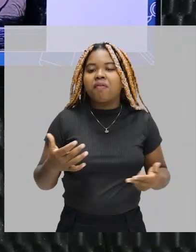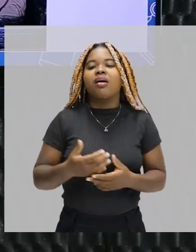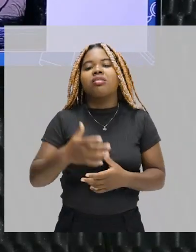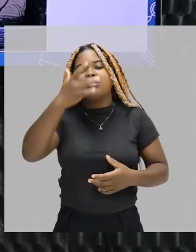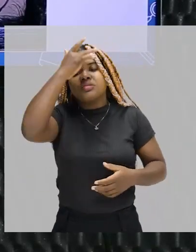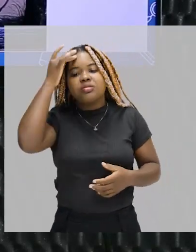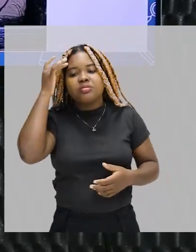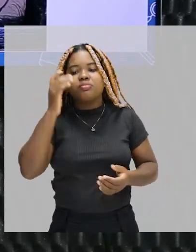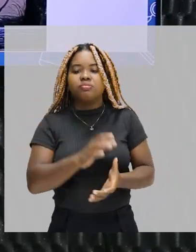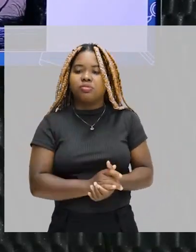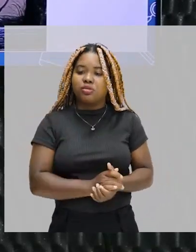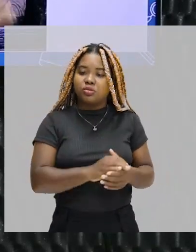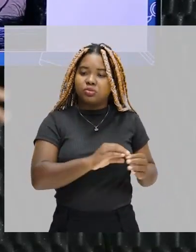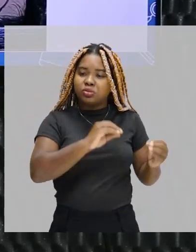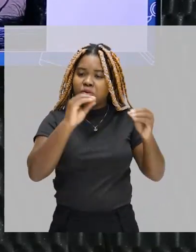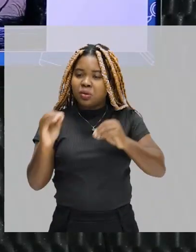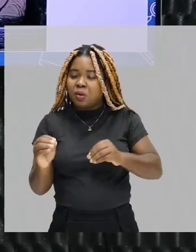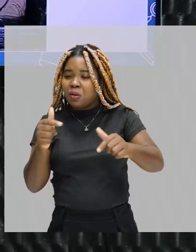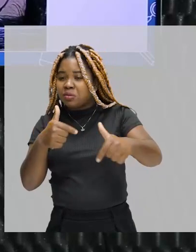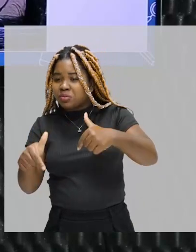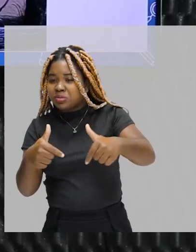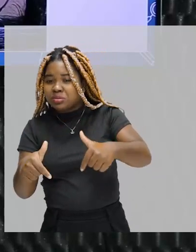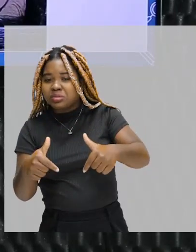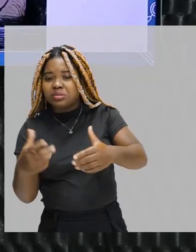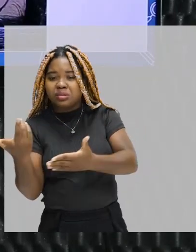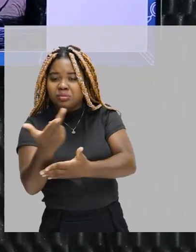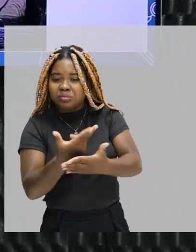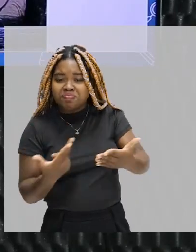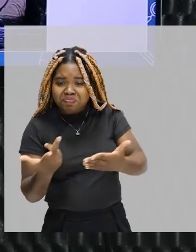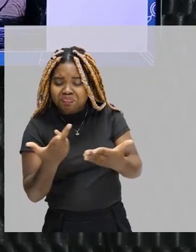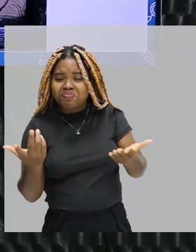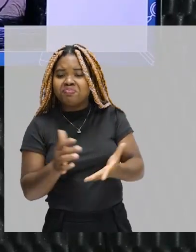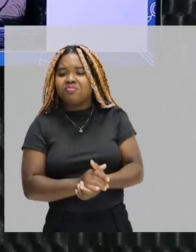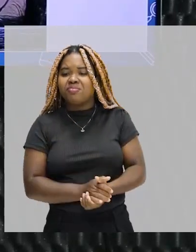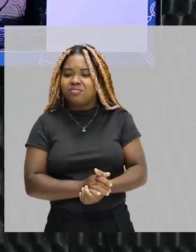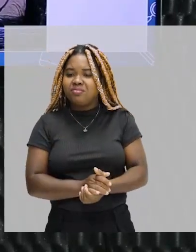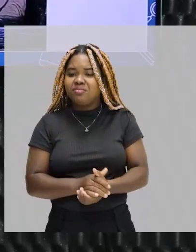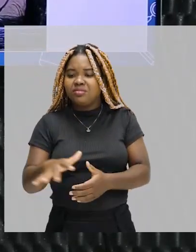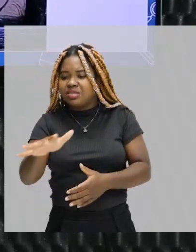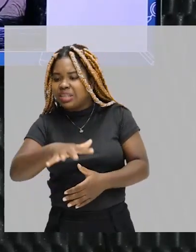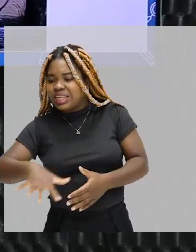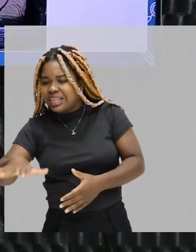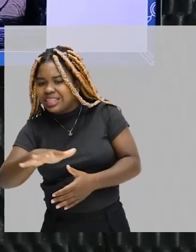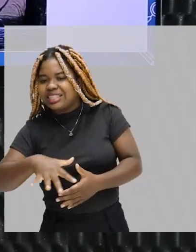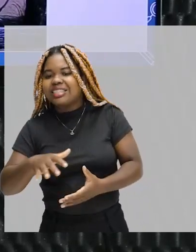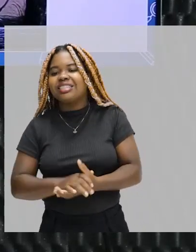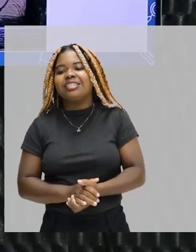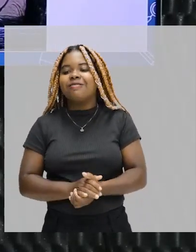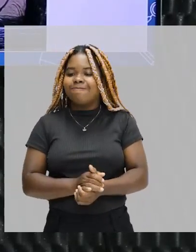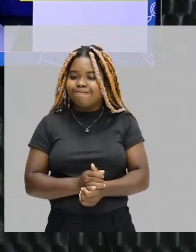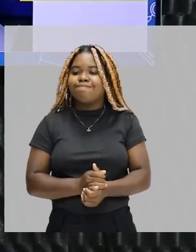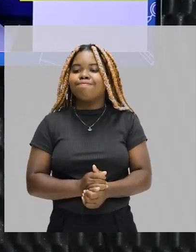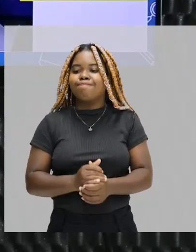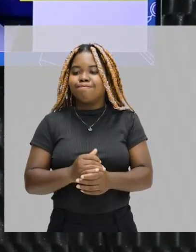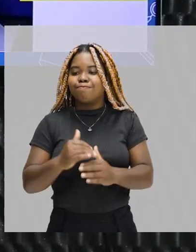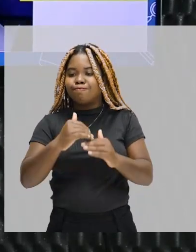trazendo seu trabalho para áreas de bairros mais de baixa renda que transformando o bairro em outras coisas.